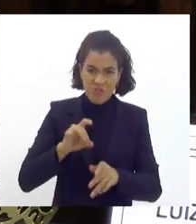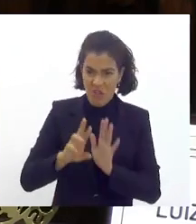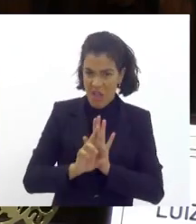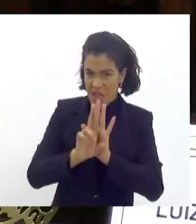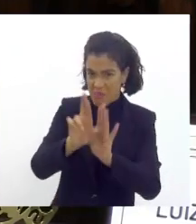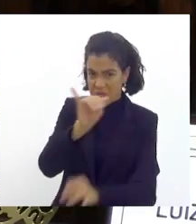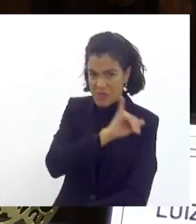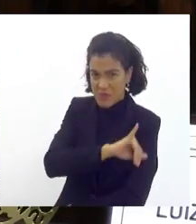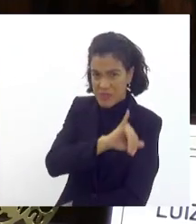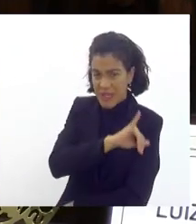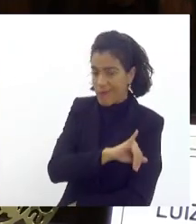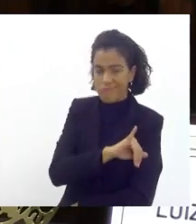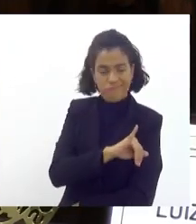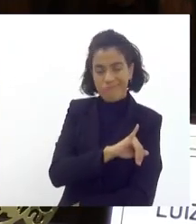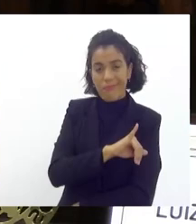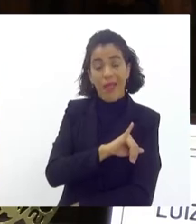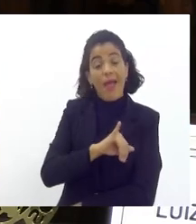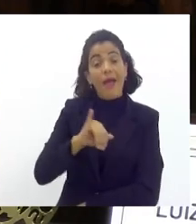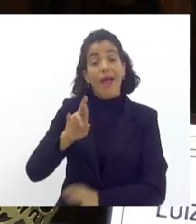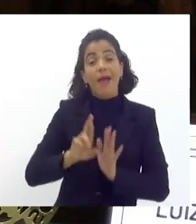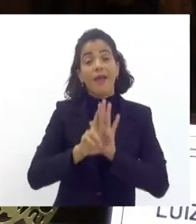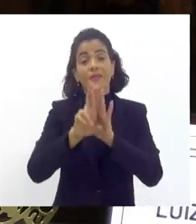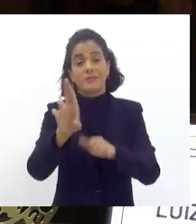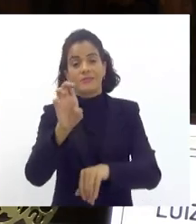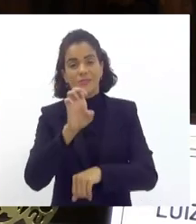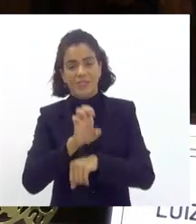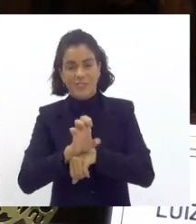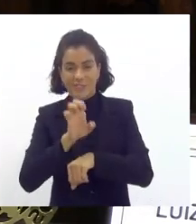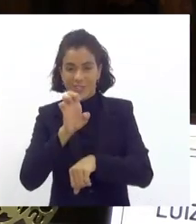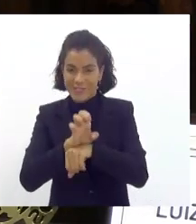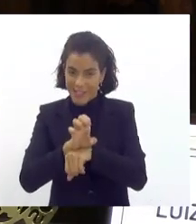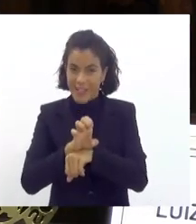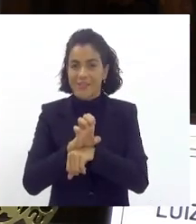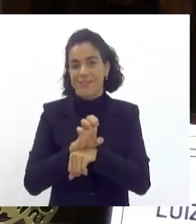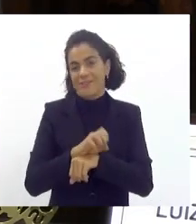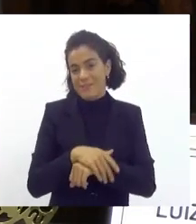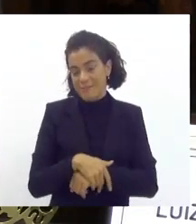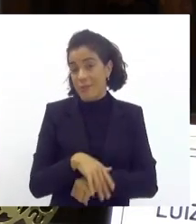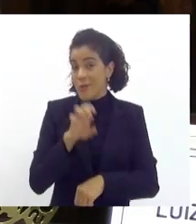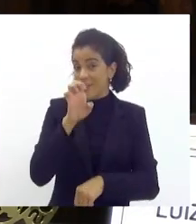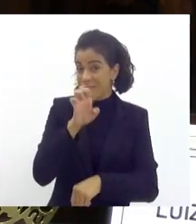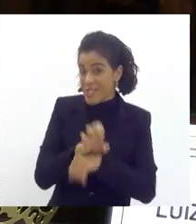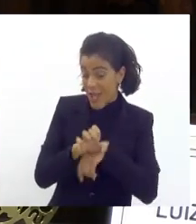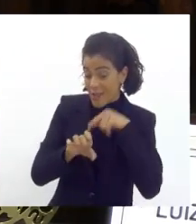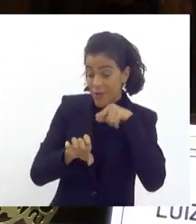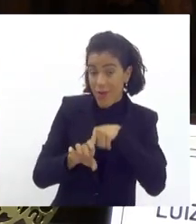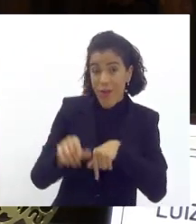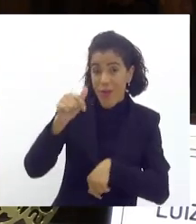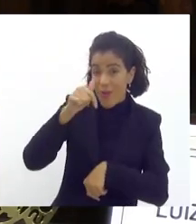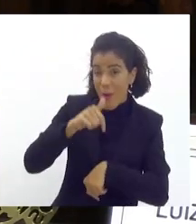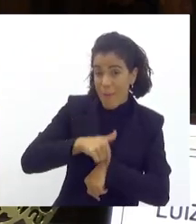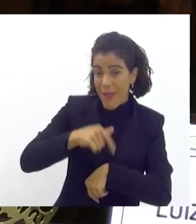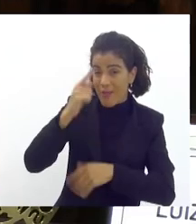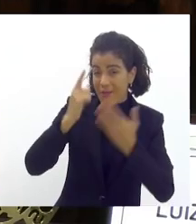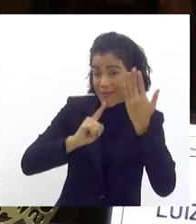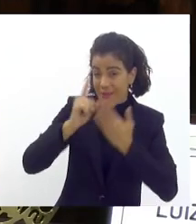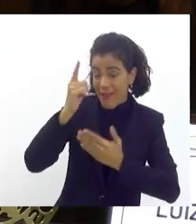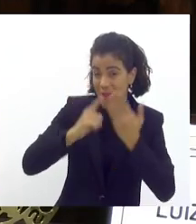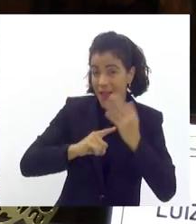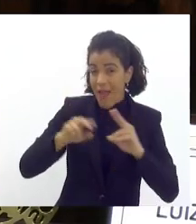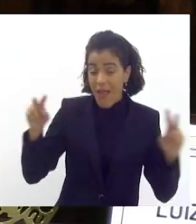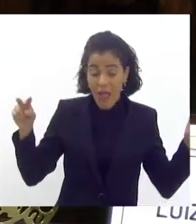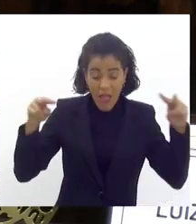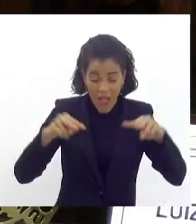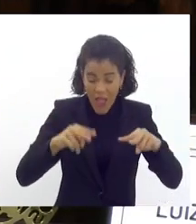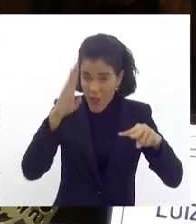do Rio de Janeiro representa o nosso estado o estado no momento do carnaval é visto não é pelo Brasil é